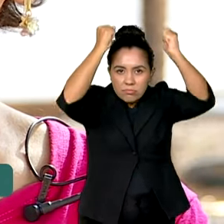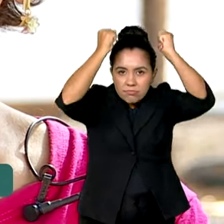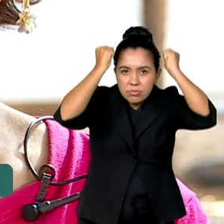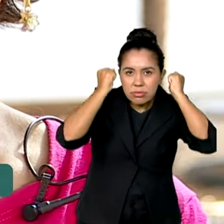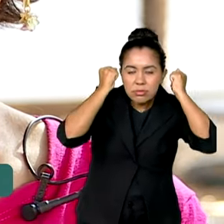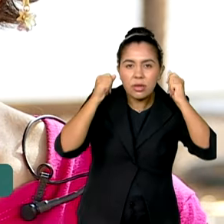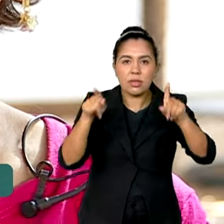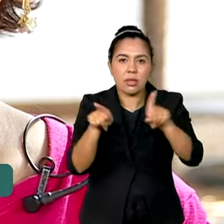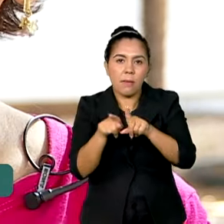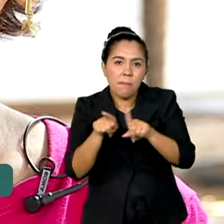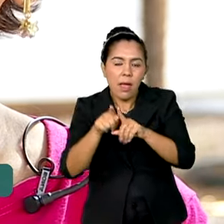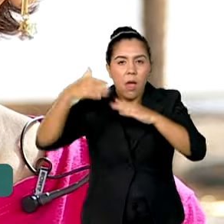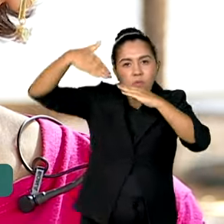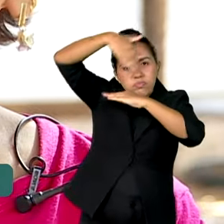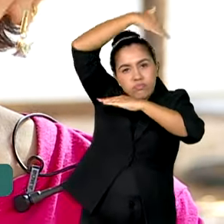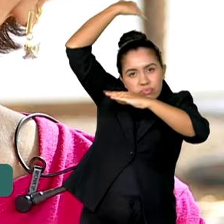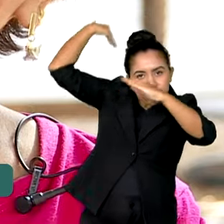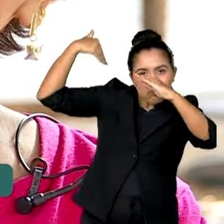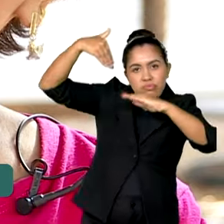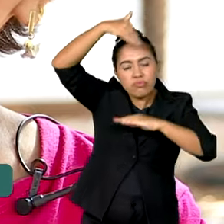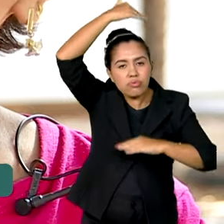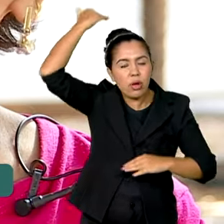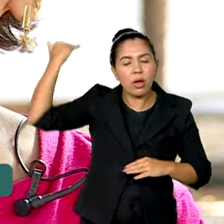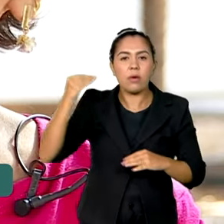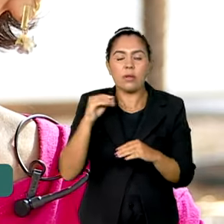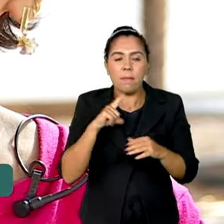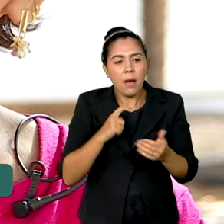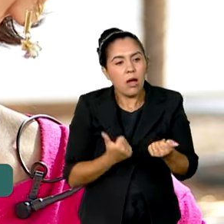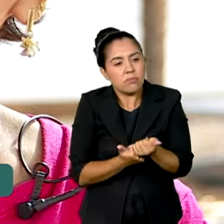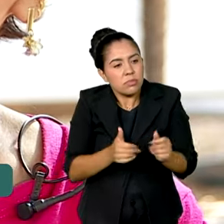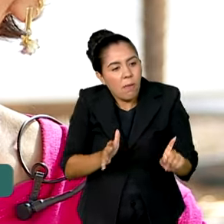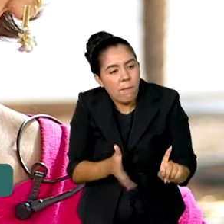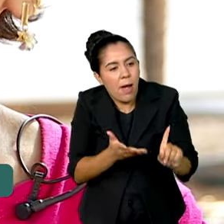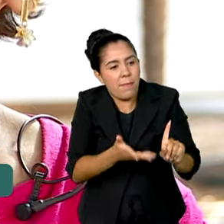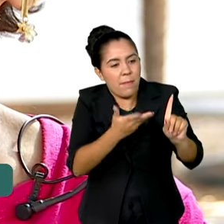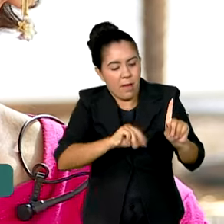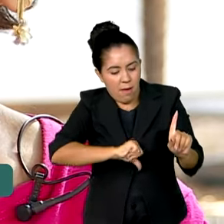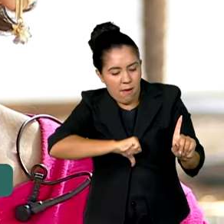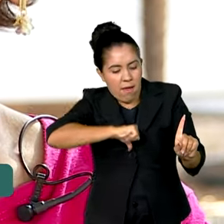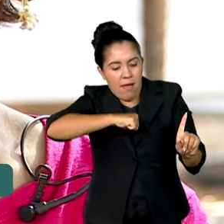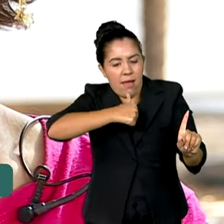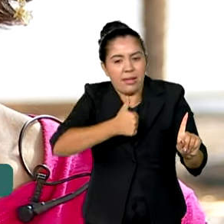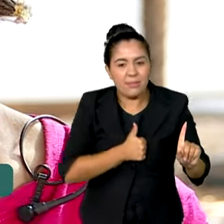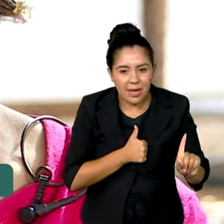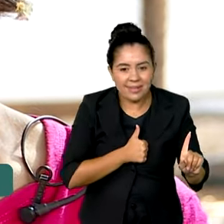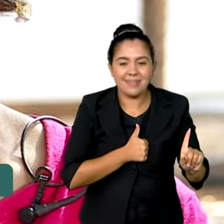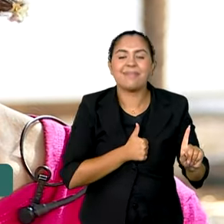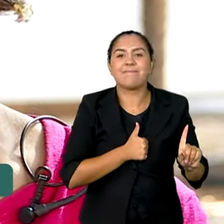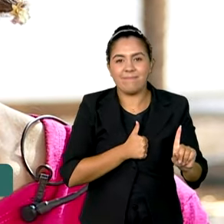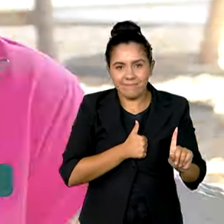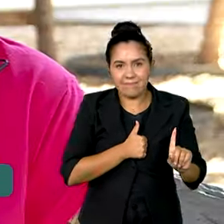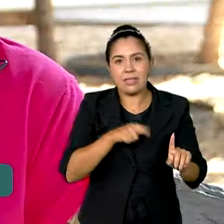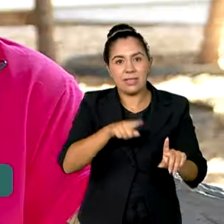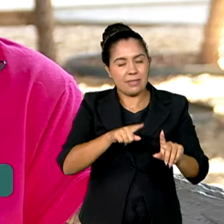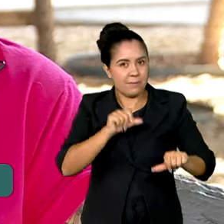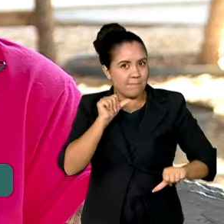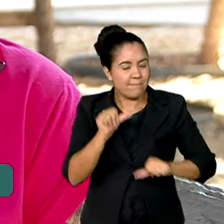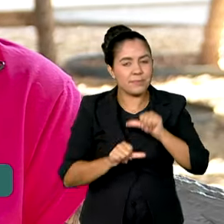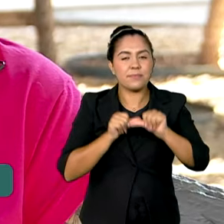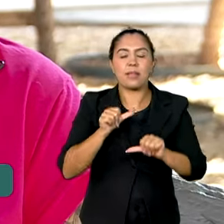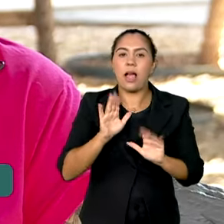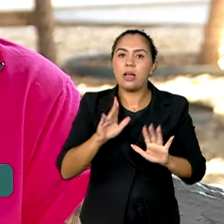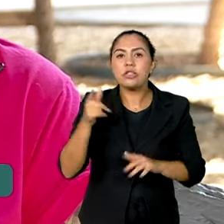lenço, um turbante, a gente vai ali ajudando ela a recuperar um pouco da autoestima. Isso faz toda a diferença nesse tratamento. A gente